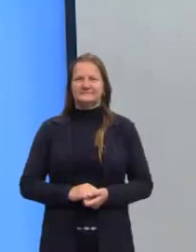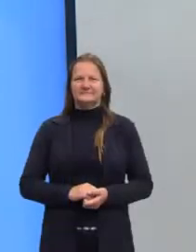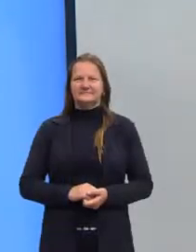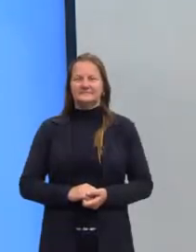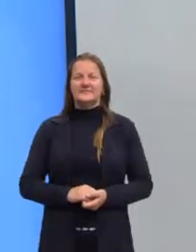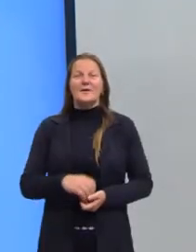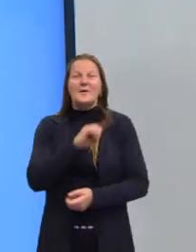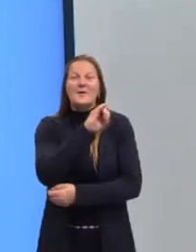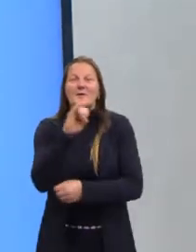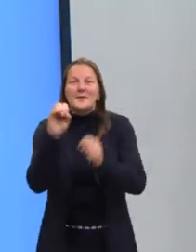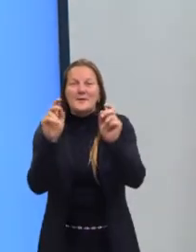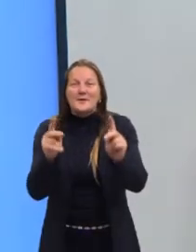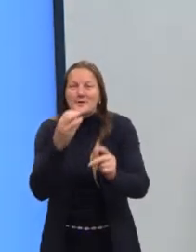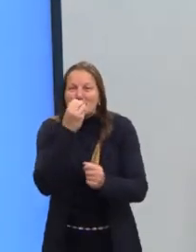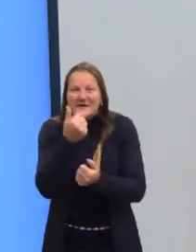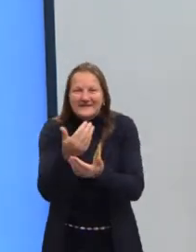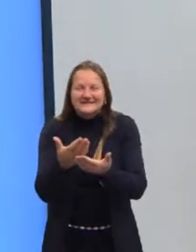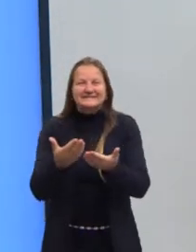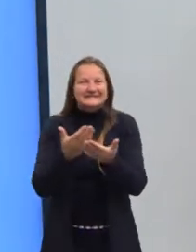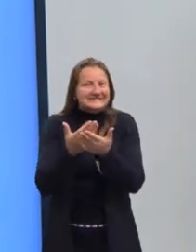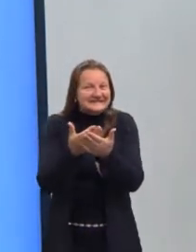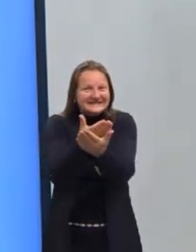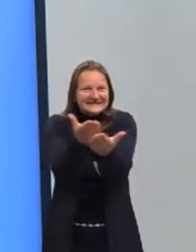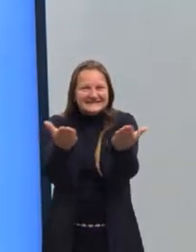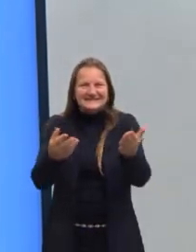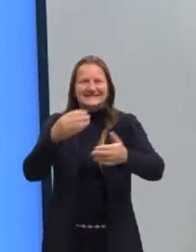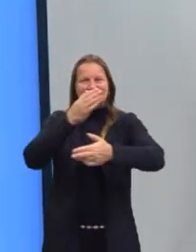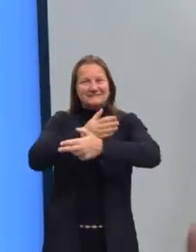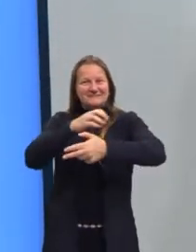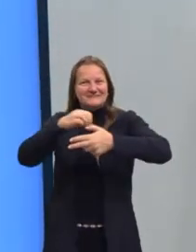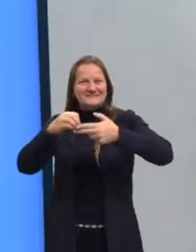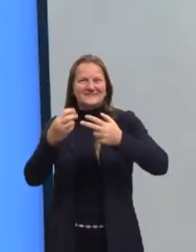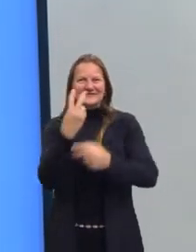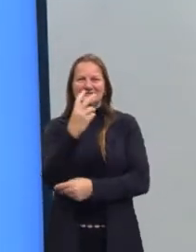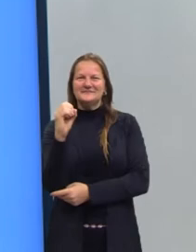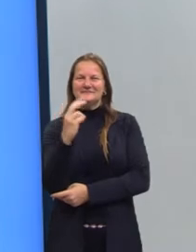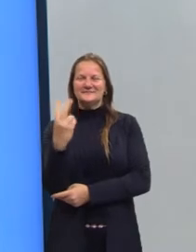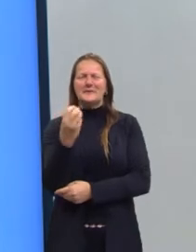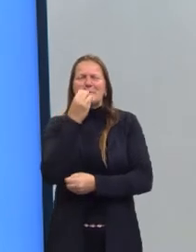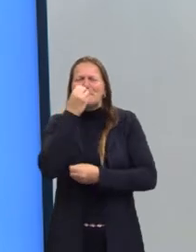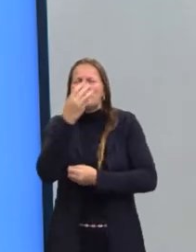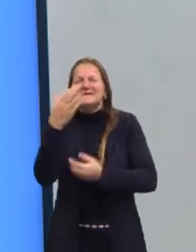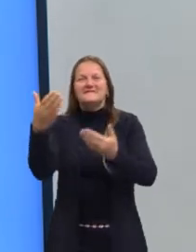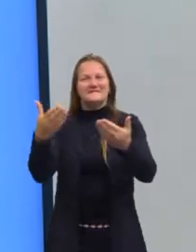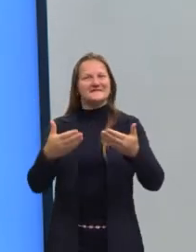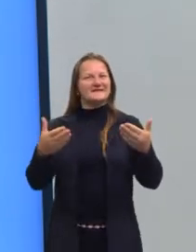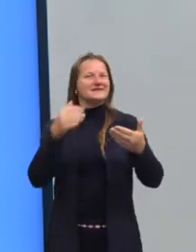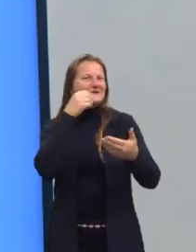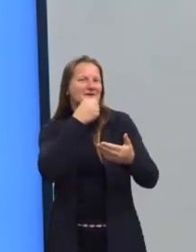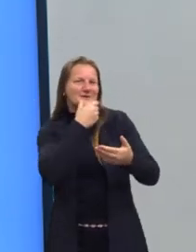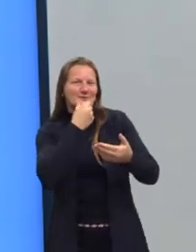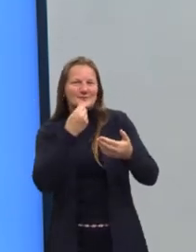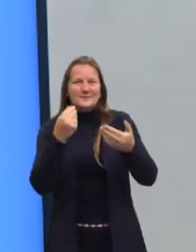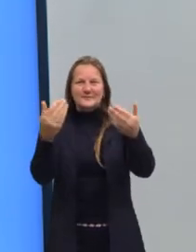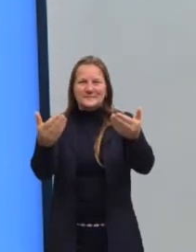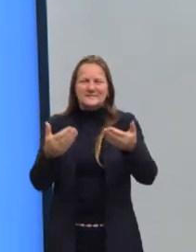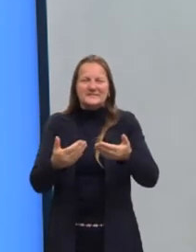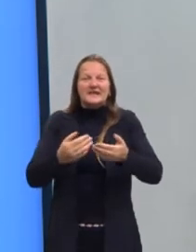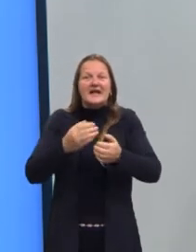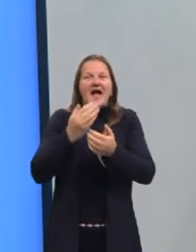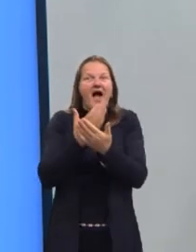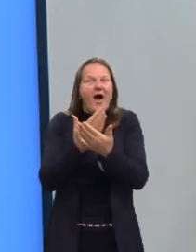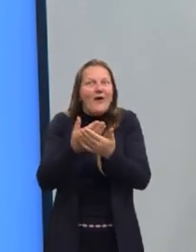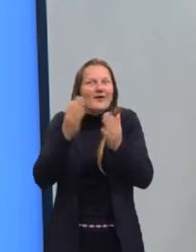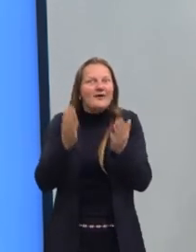Olá, bem estudantes do Pré-Enem 2022? Sejam todos bem-vindos, todas bem-vindas a mais uma aula de